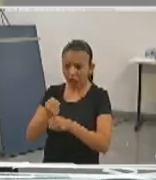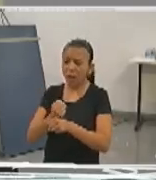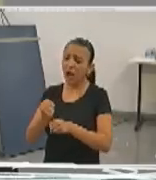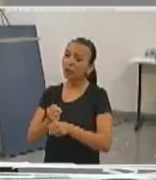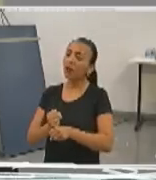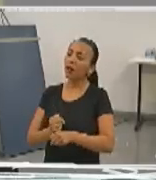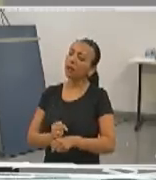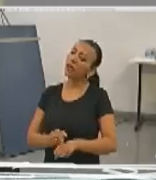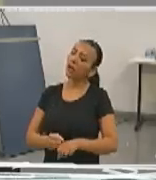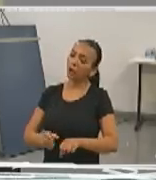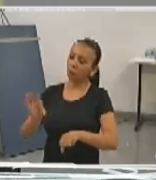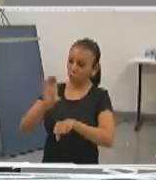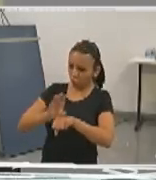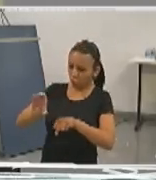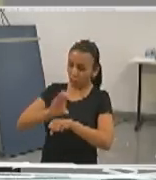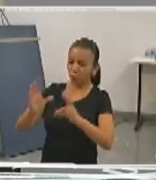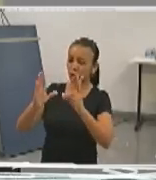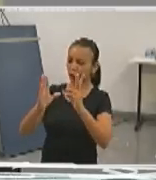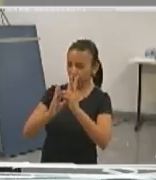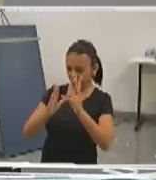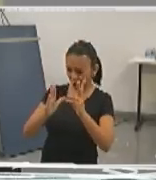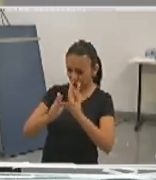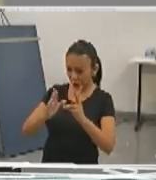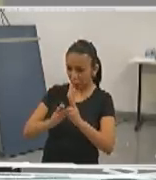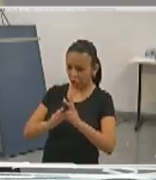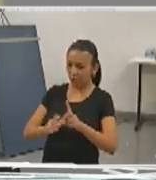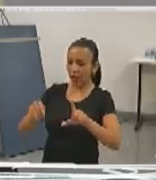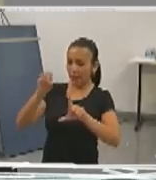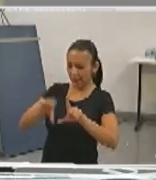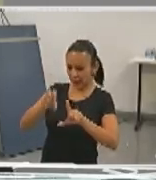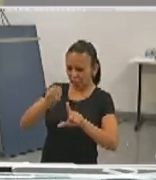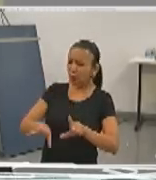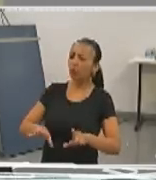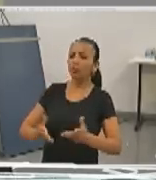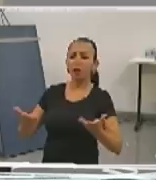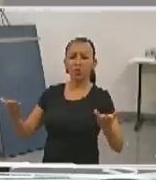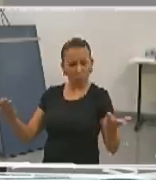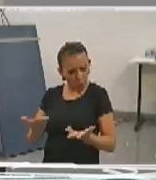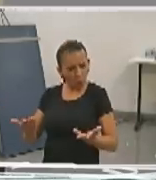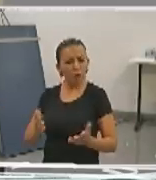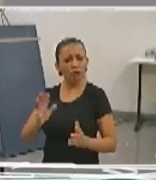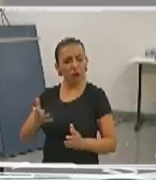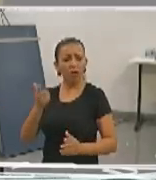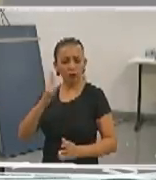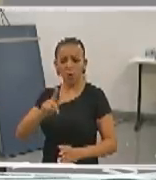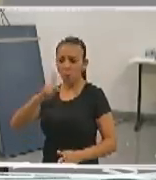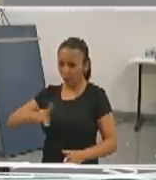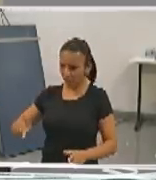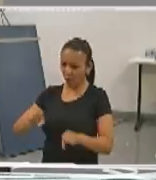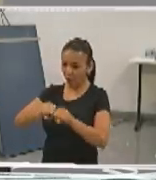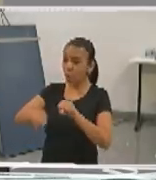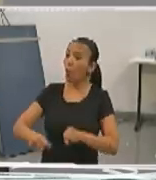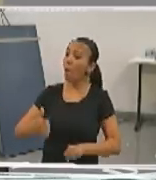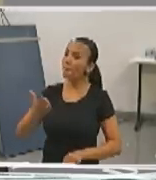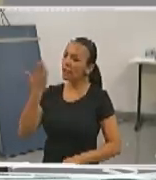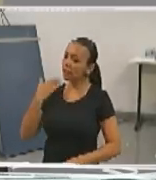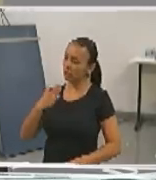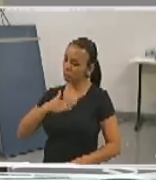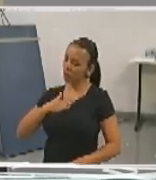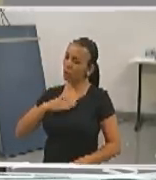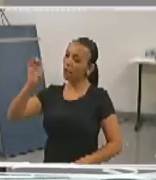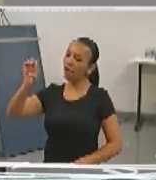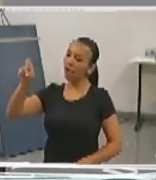indígena. Tenho vários colegas, que hoje são colegas, porque são professores, que foram meus alunos.